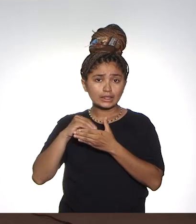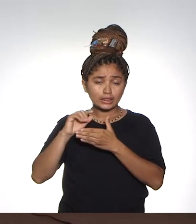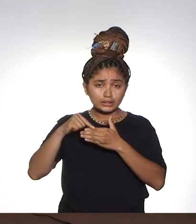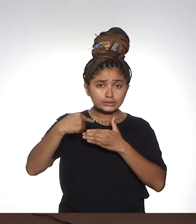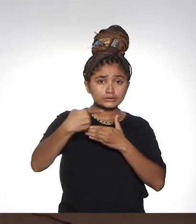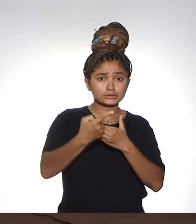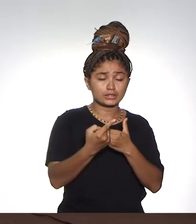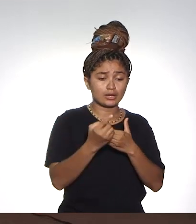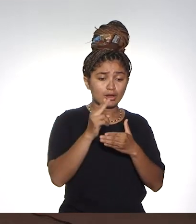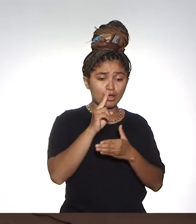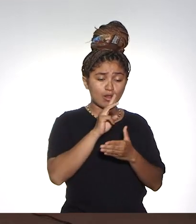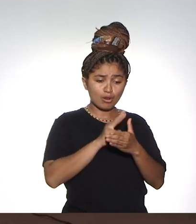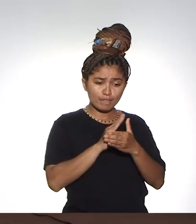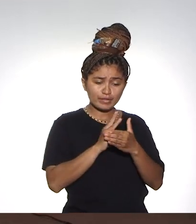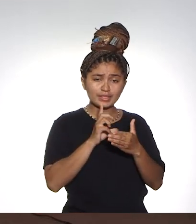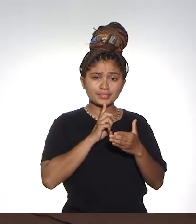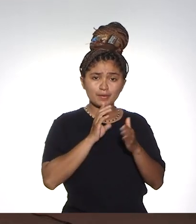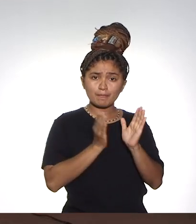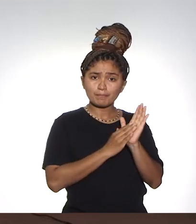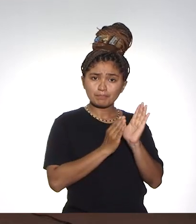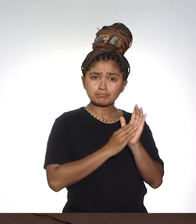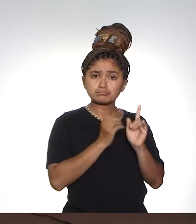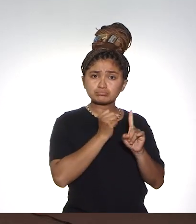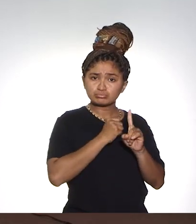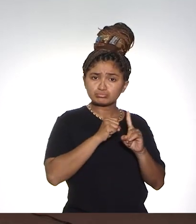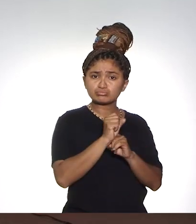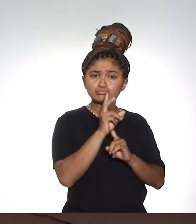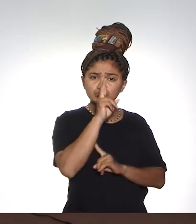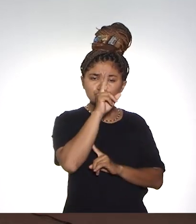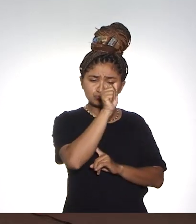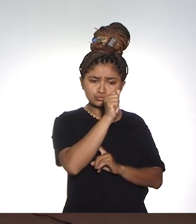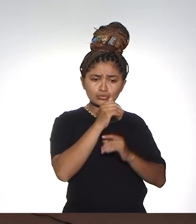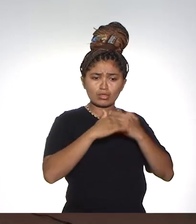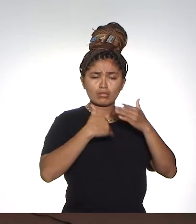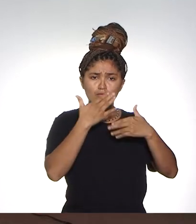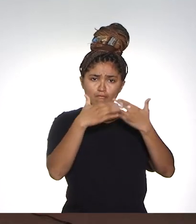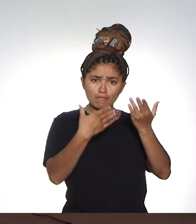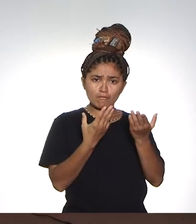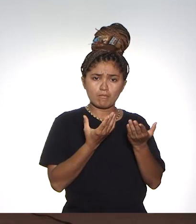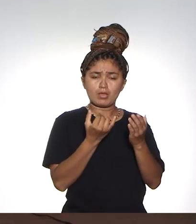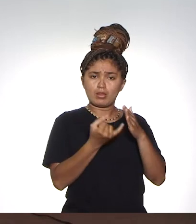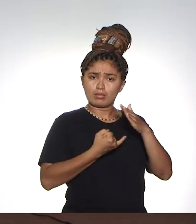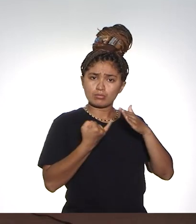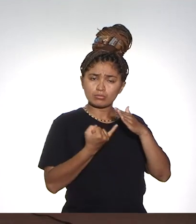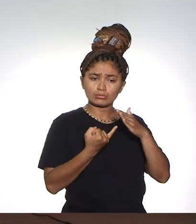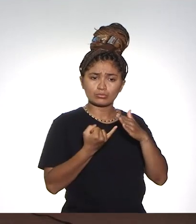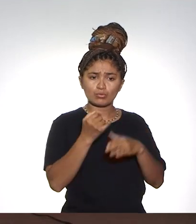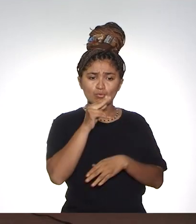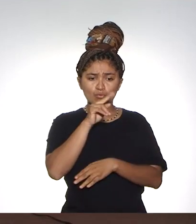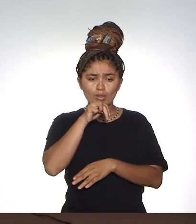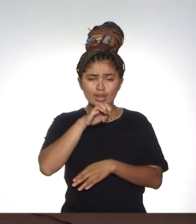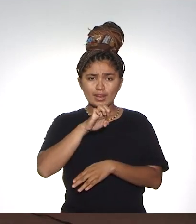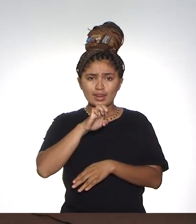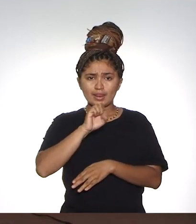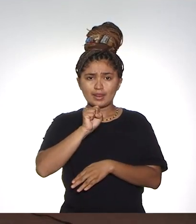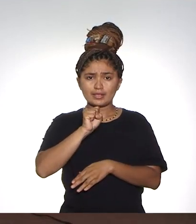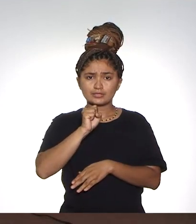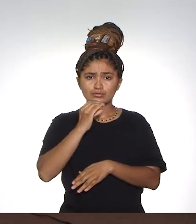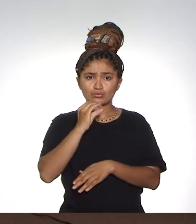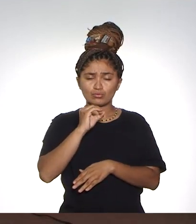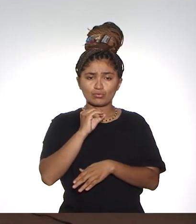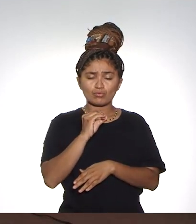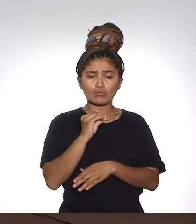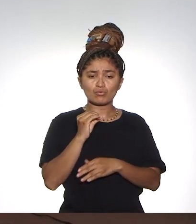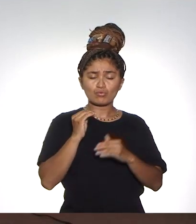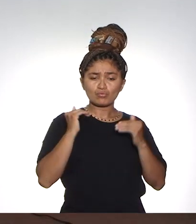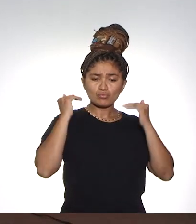Então, a universidade tem um papel social muito forte, ela tem um papel de desenvolvimento da nossa instituição. A Unesco tem uma